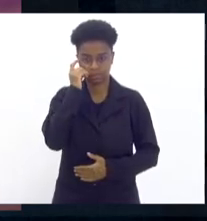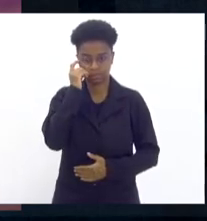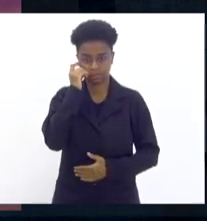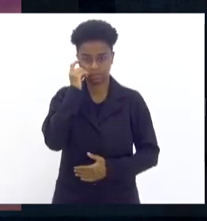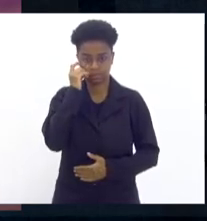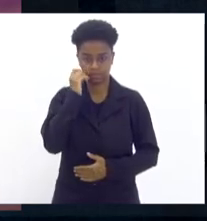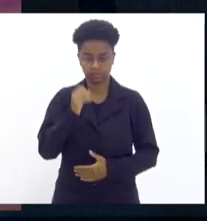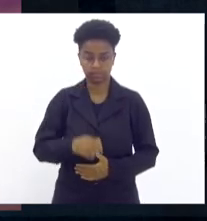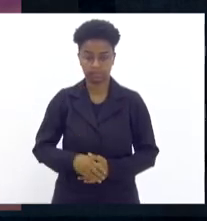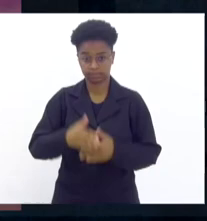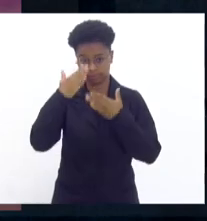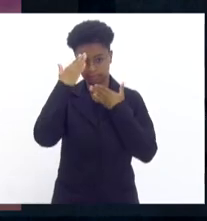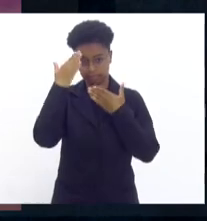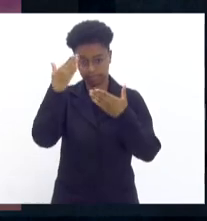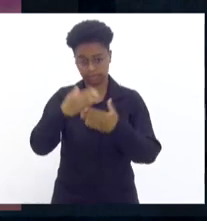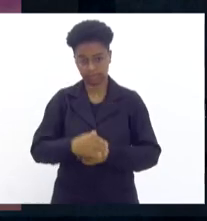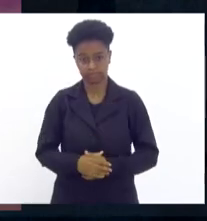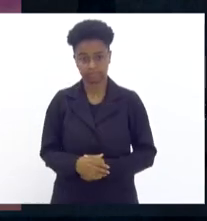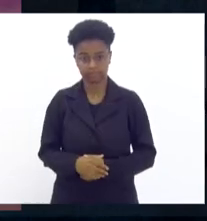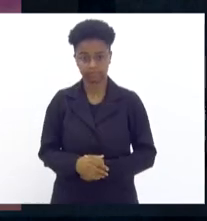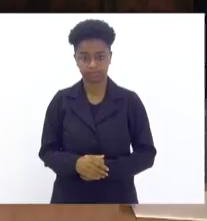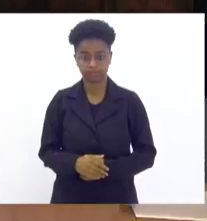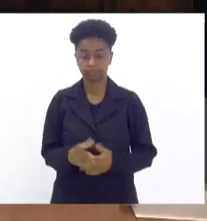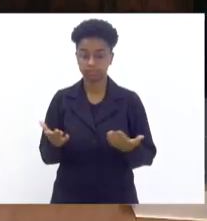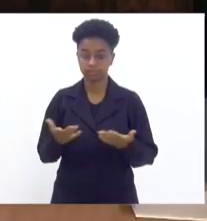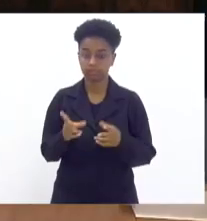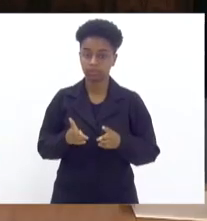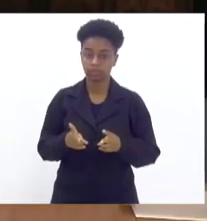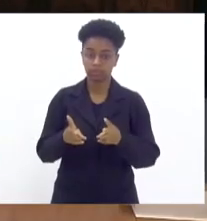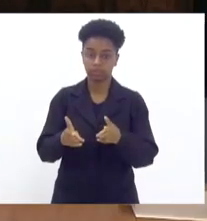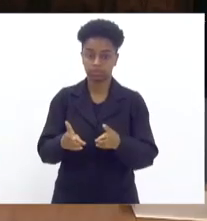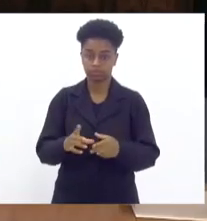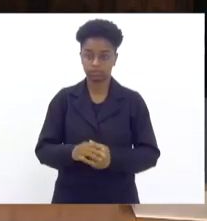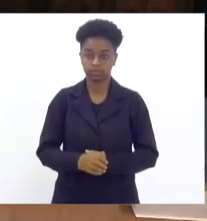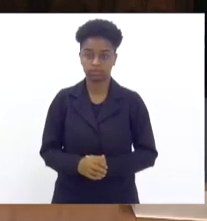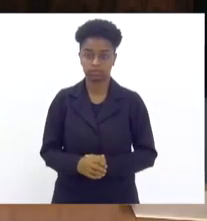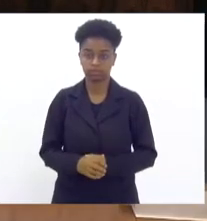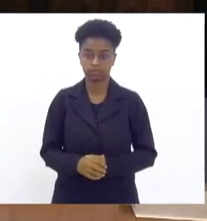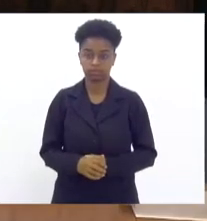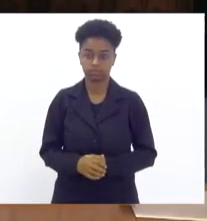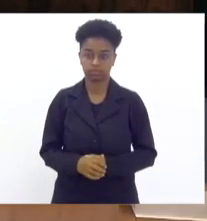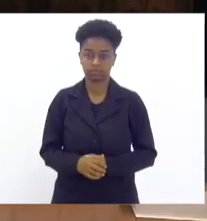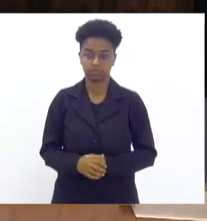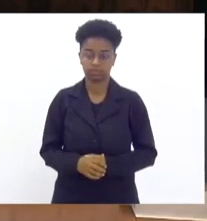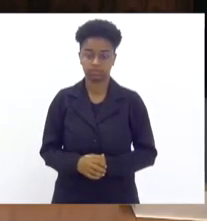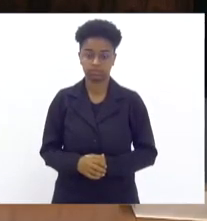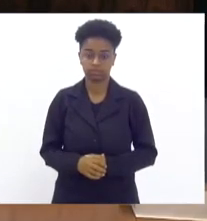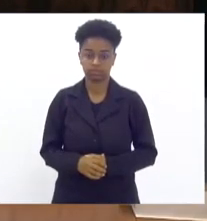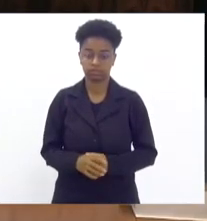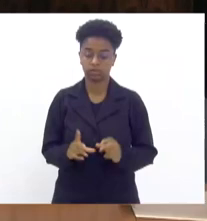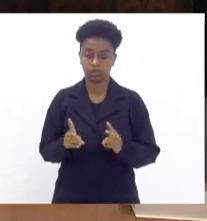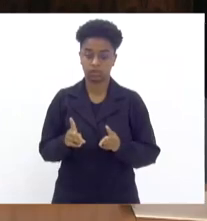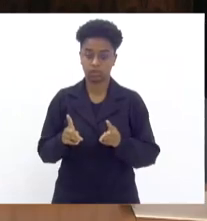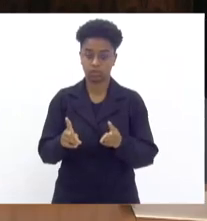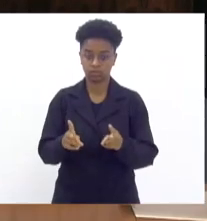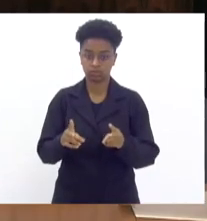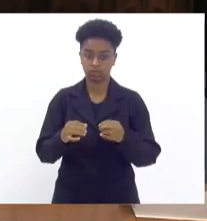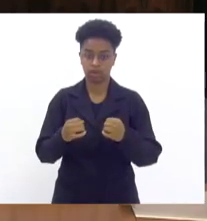Muito obrigado. Prosseguindo aqui, presidindo interinamente a audiência pública,